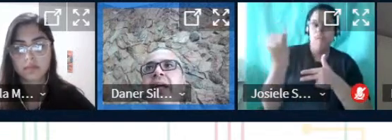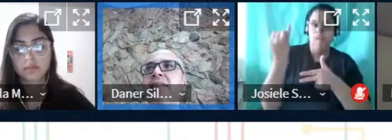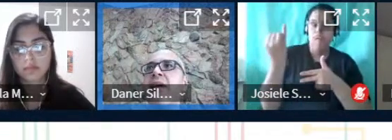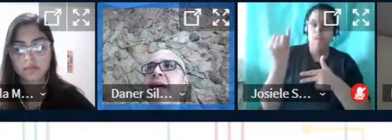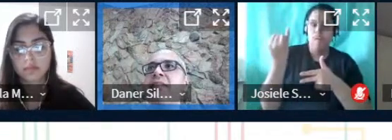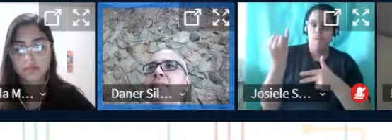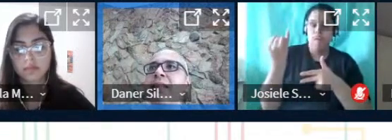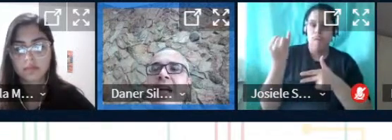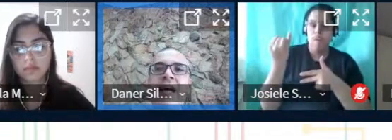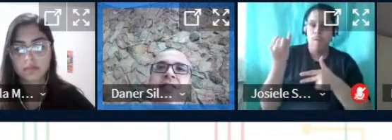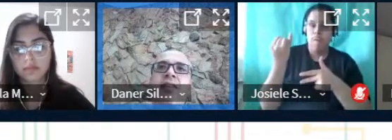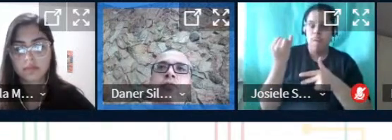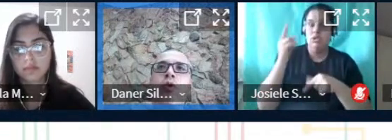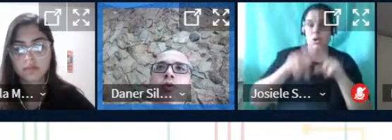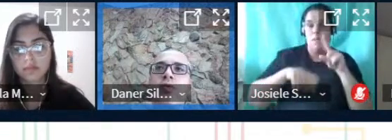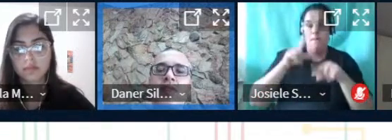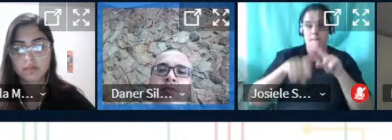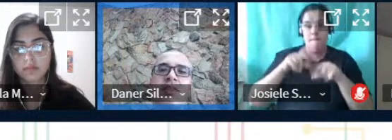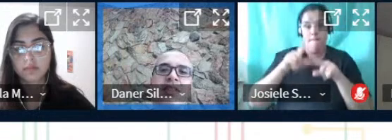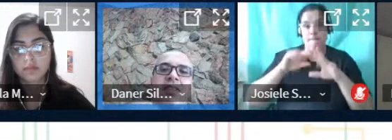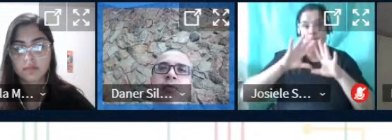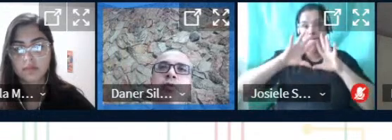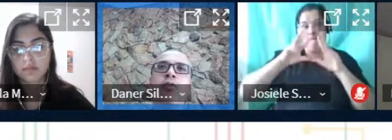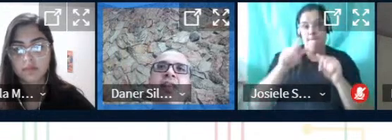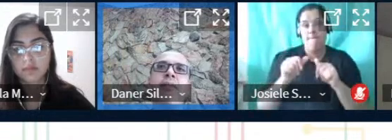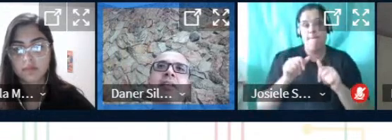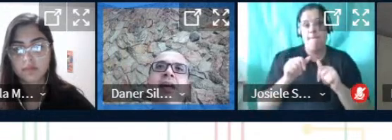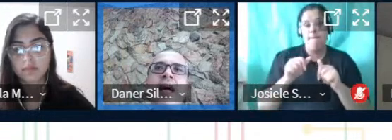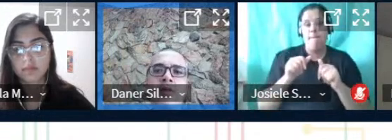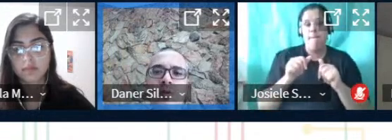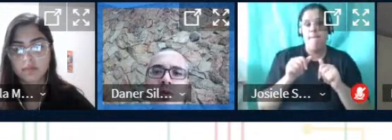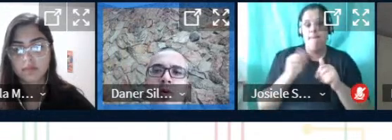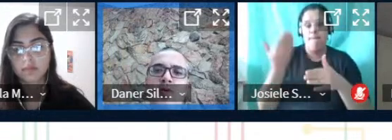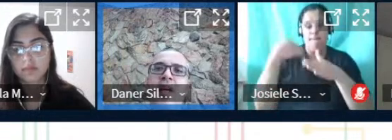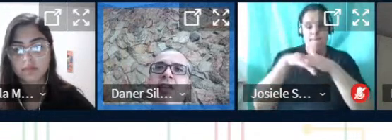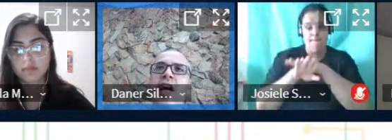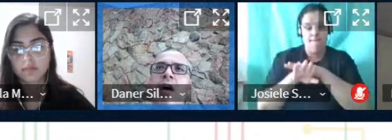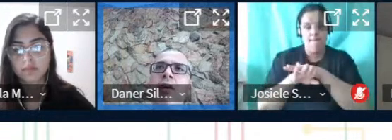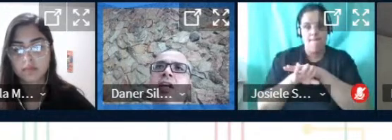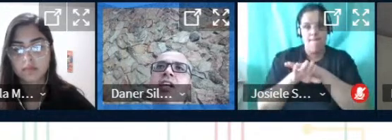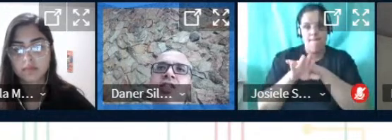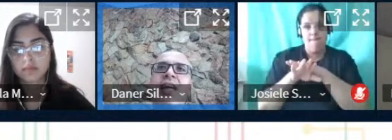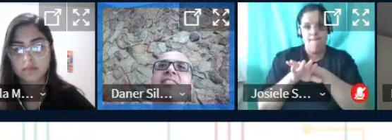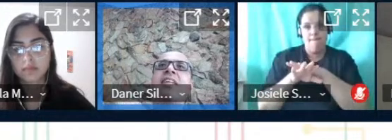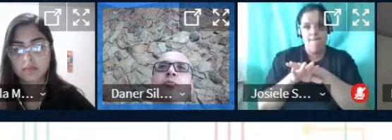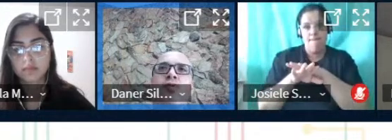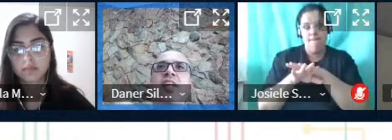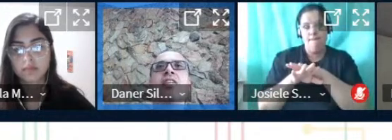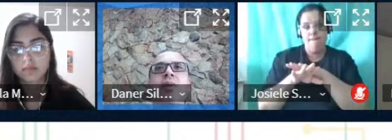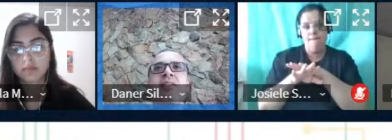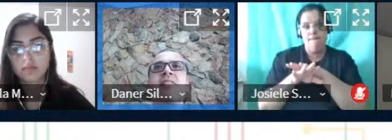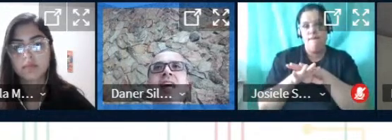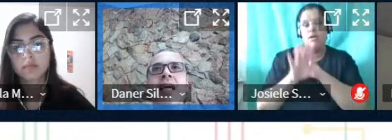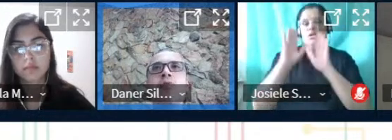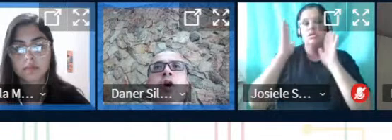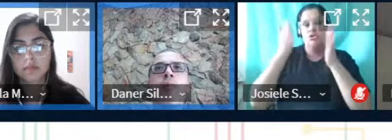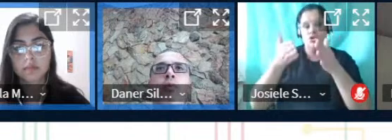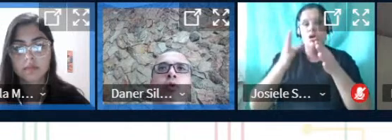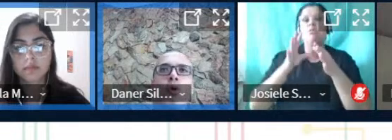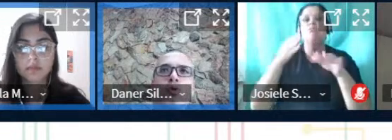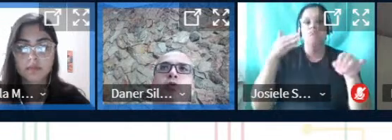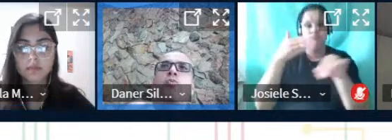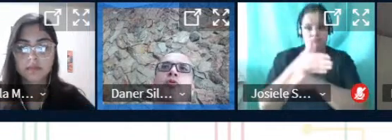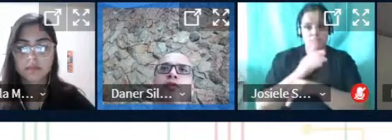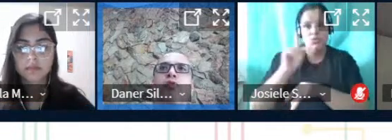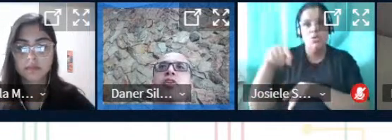é que esses materiais que estão todos estão todos armazenados no Google Sala de Aula já estão sendo acessados